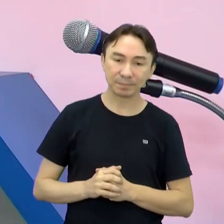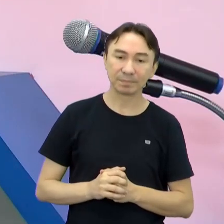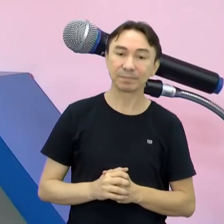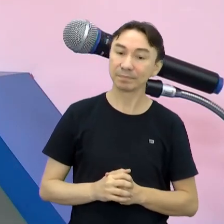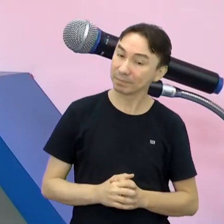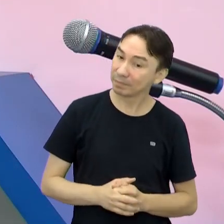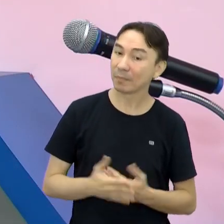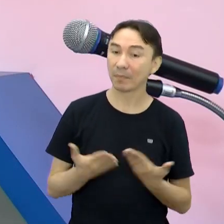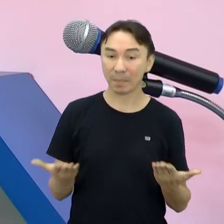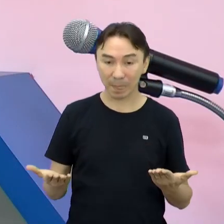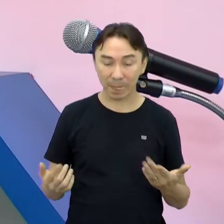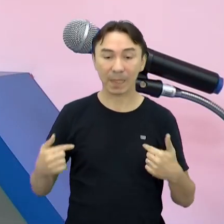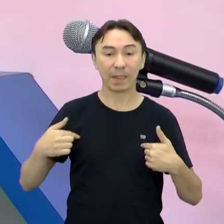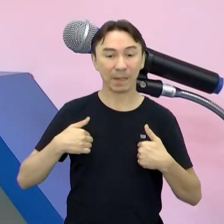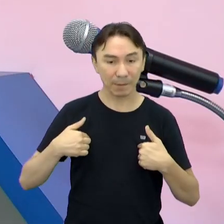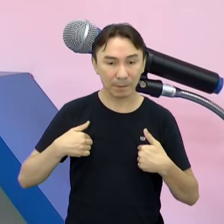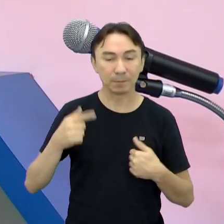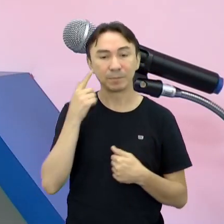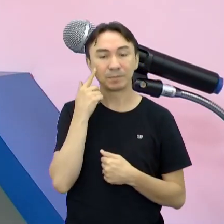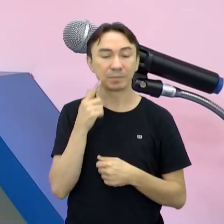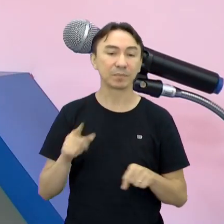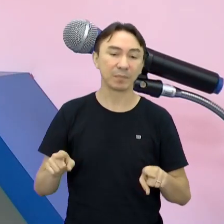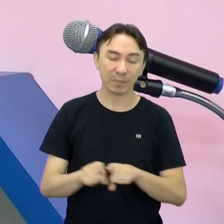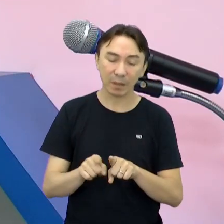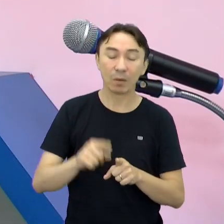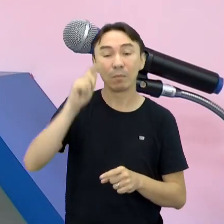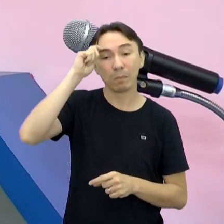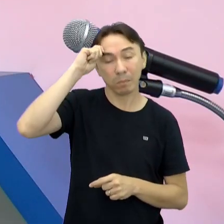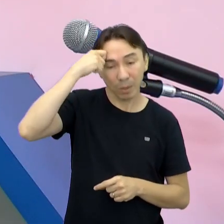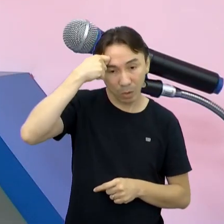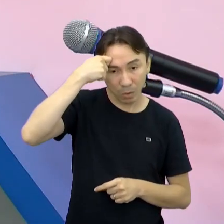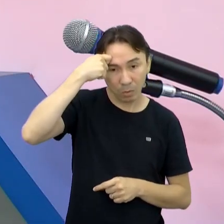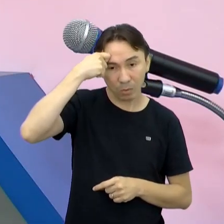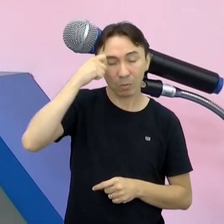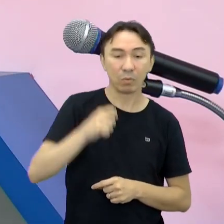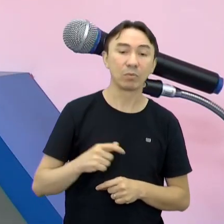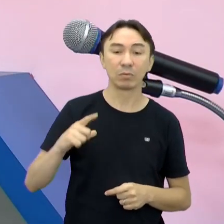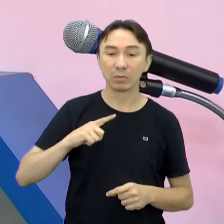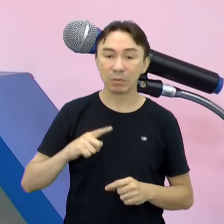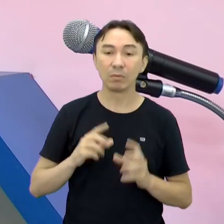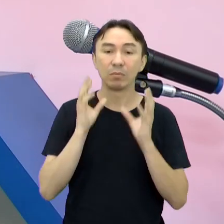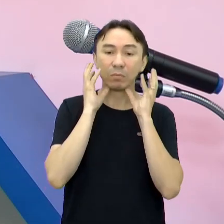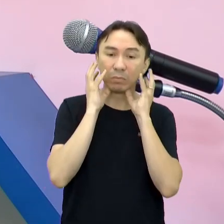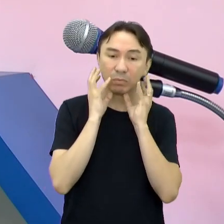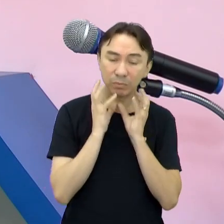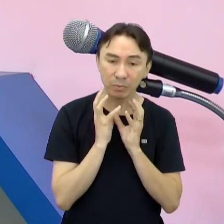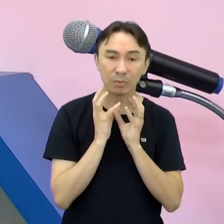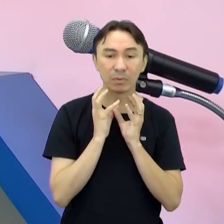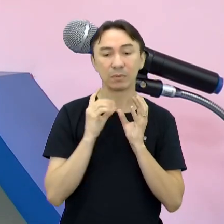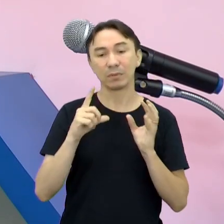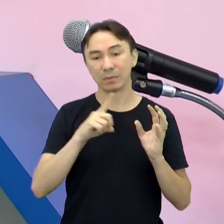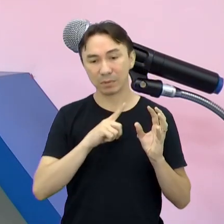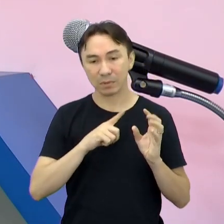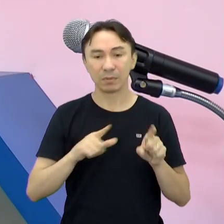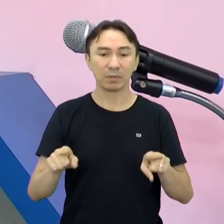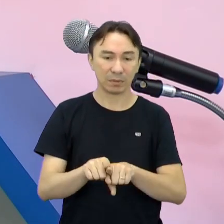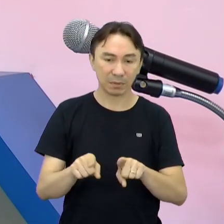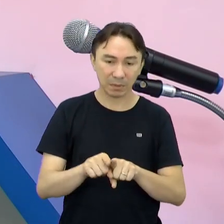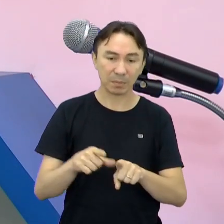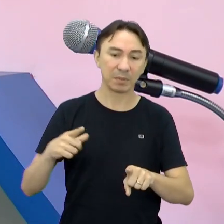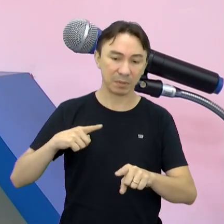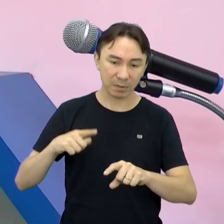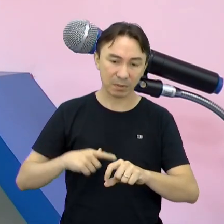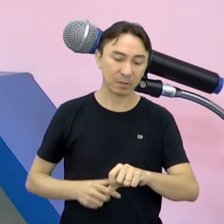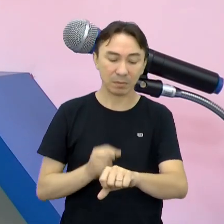vamos lá então Professor Mauro Farias Sou um professor negro Tenho a barba grande, né Também estou com o relógio na mão